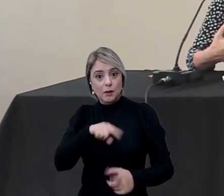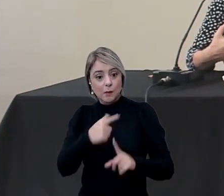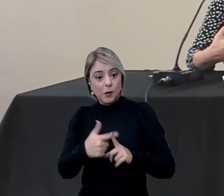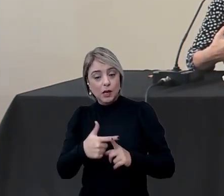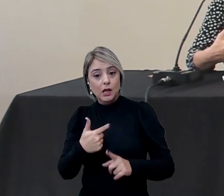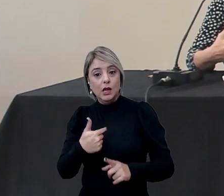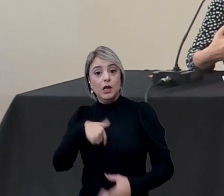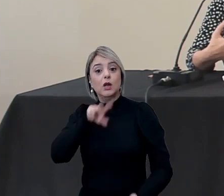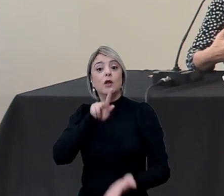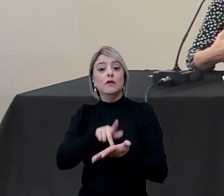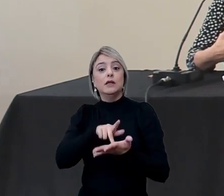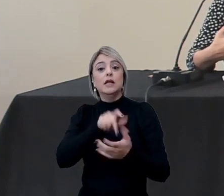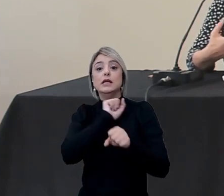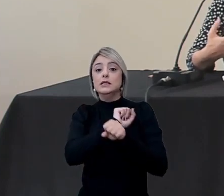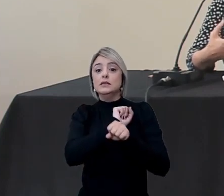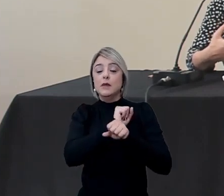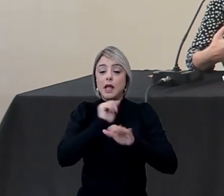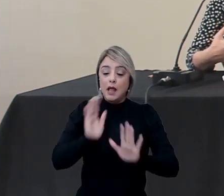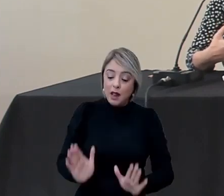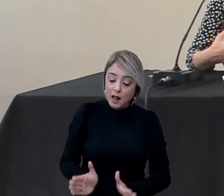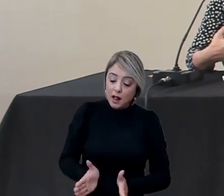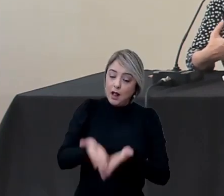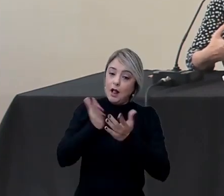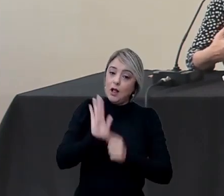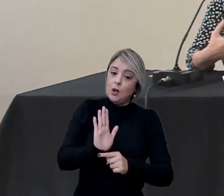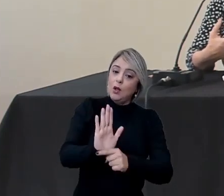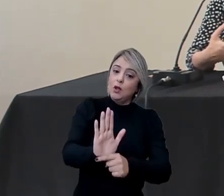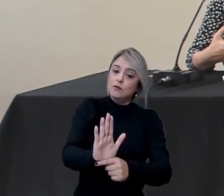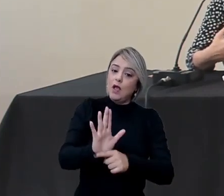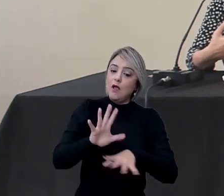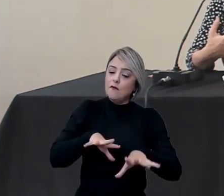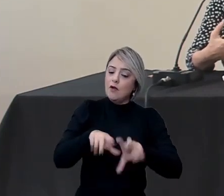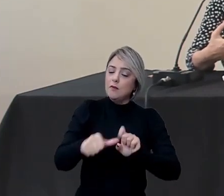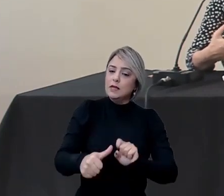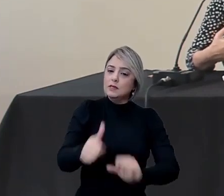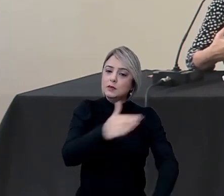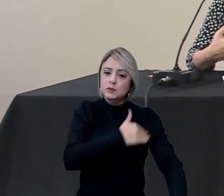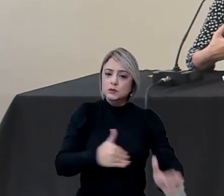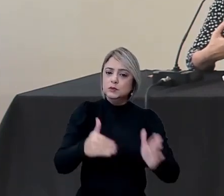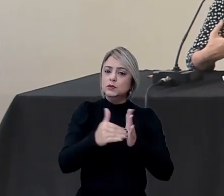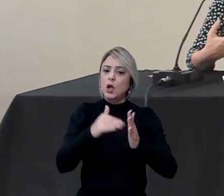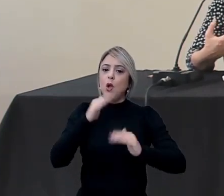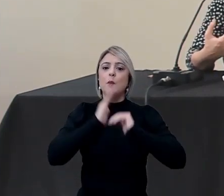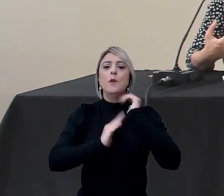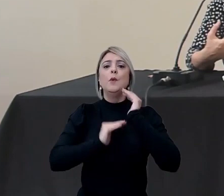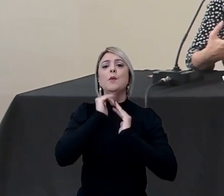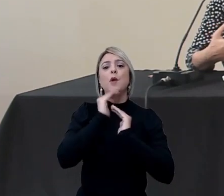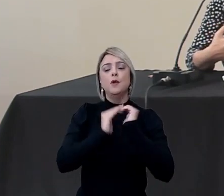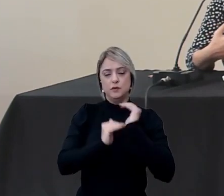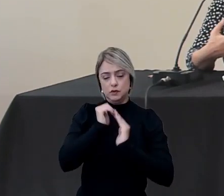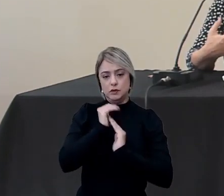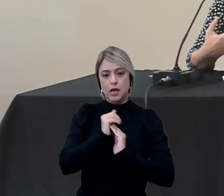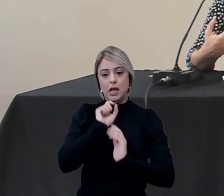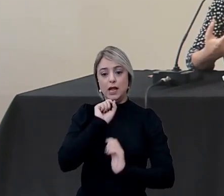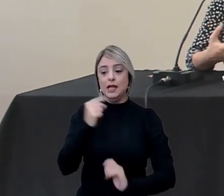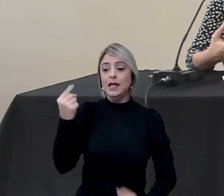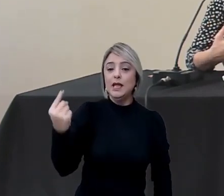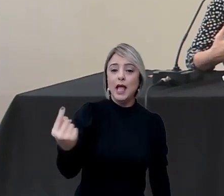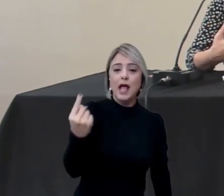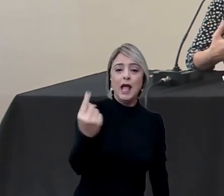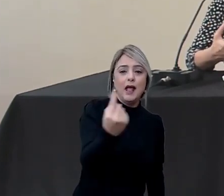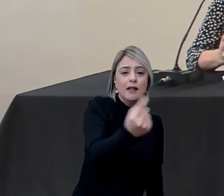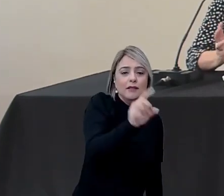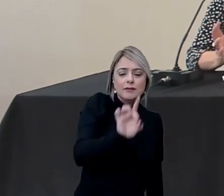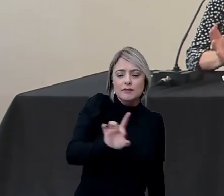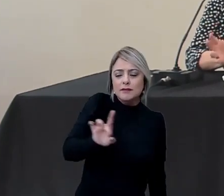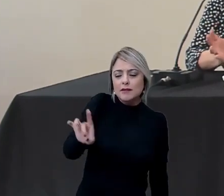na verdade, espera contribuir para a formação integral de vocês, como profissionais, que cada um, no